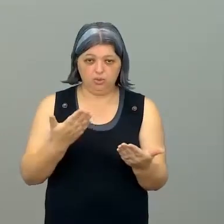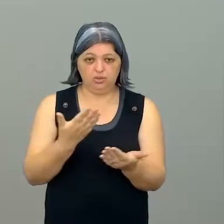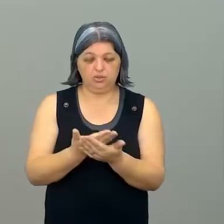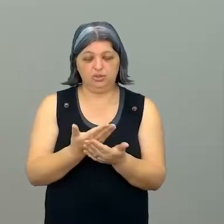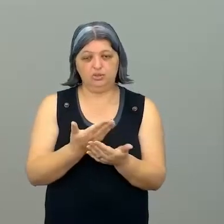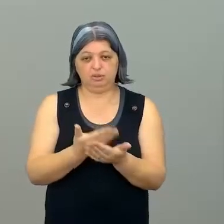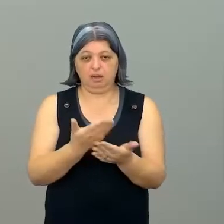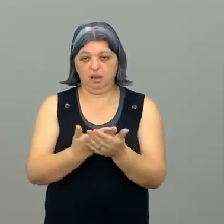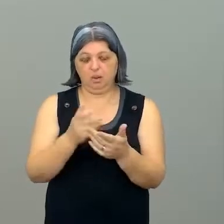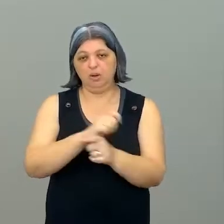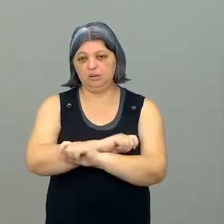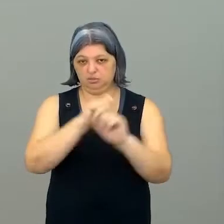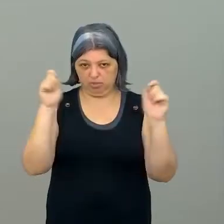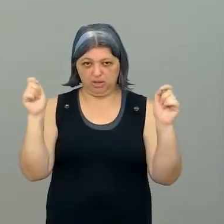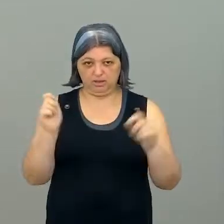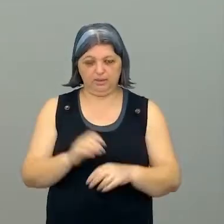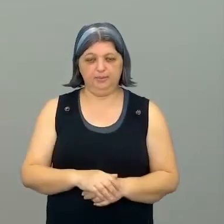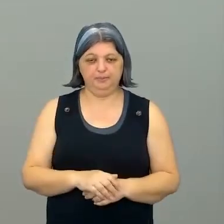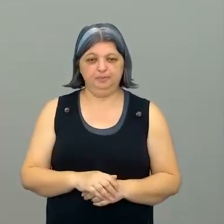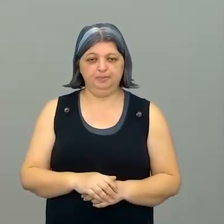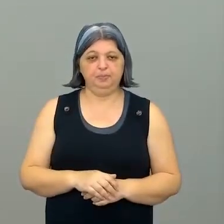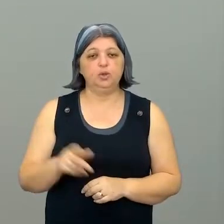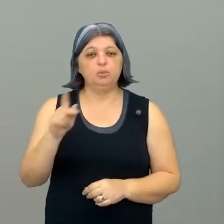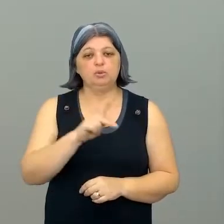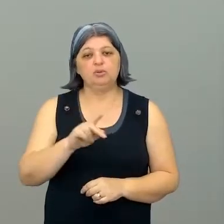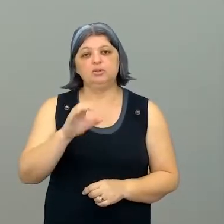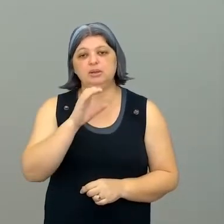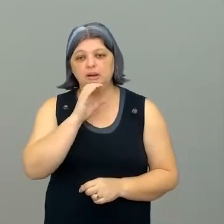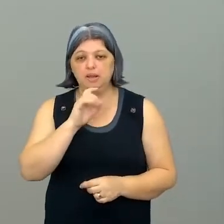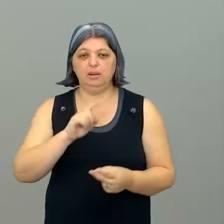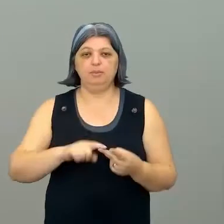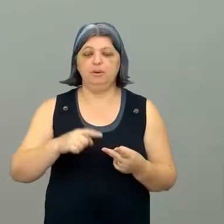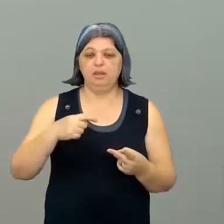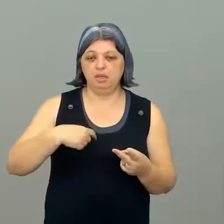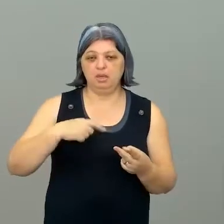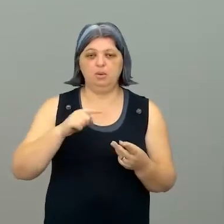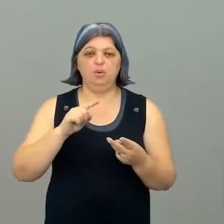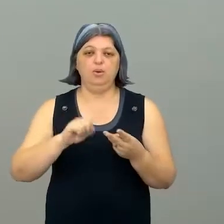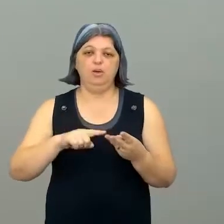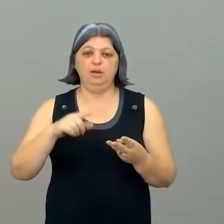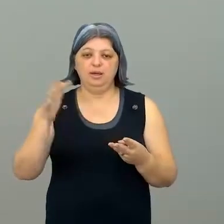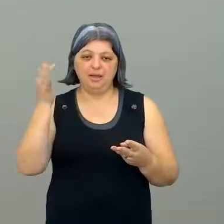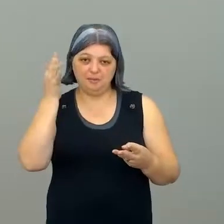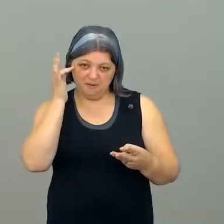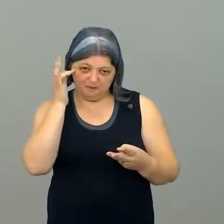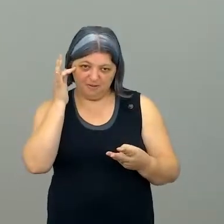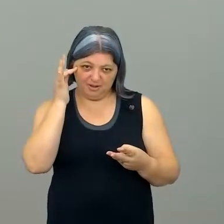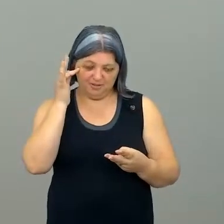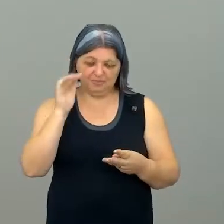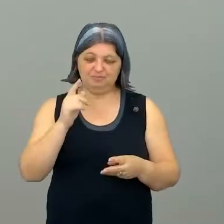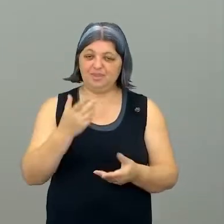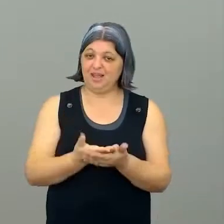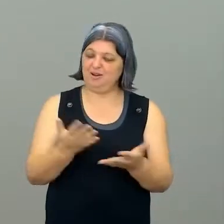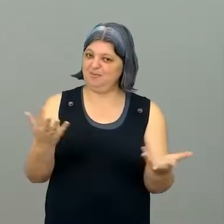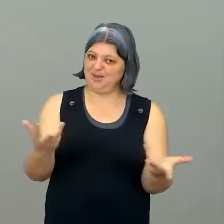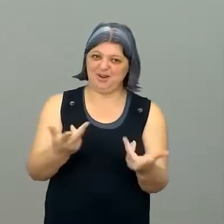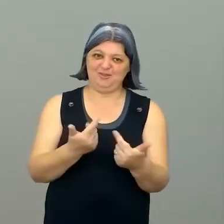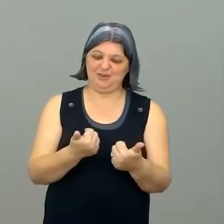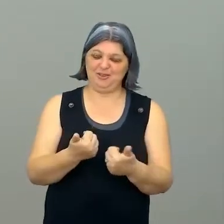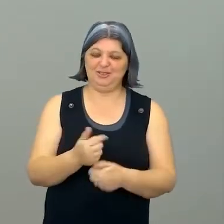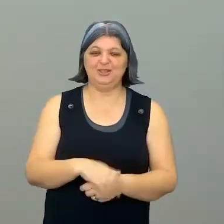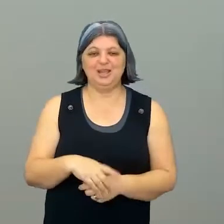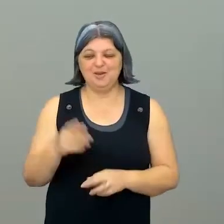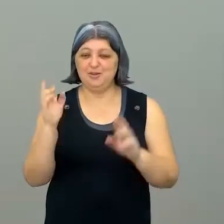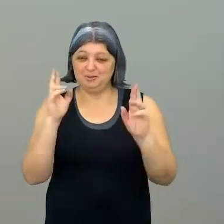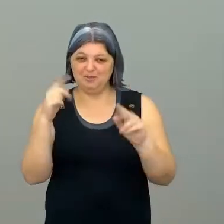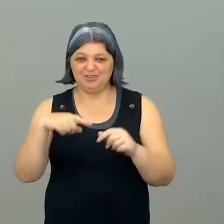cedo, a gente gravou essa aula com o Kleber, eu e a Maffê e foi, ó, maravilhosa, espero que vocês curtam bastante, né, e